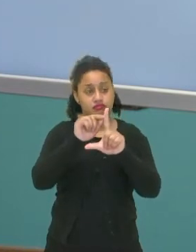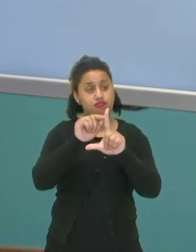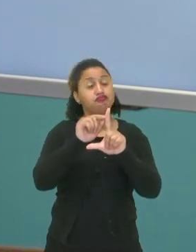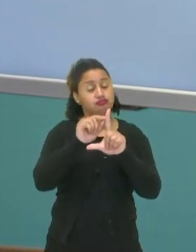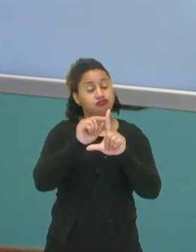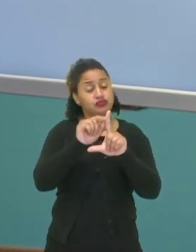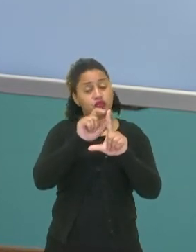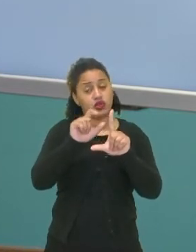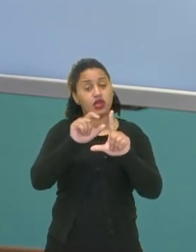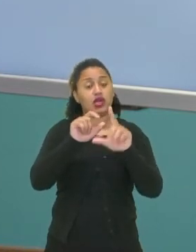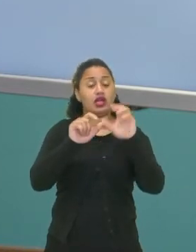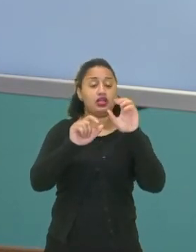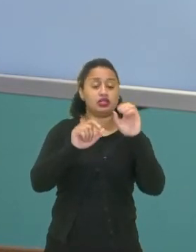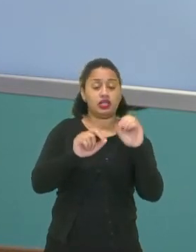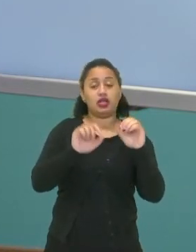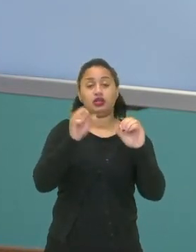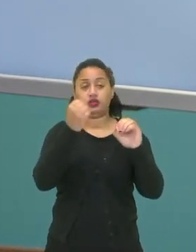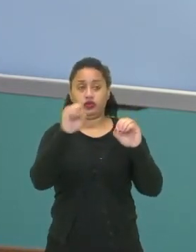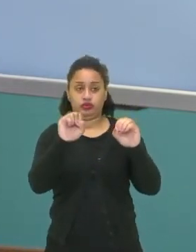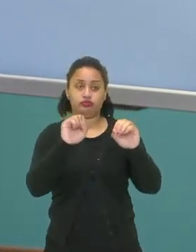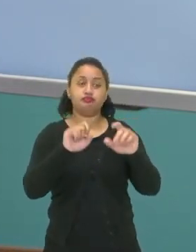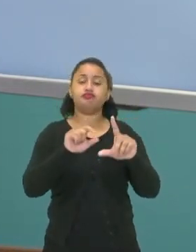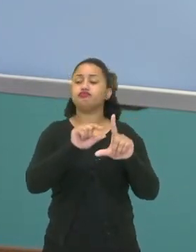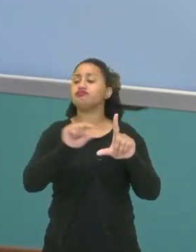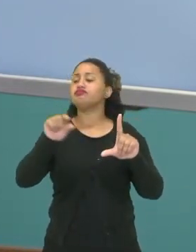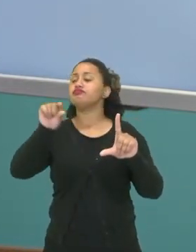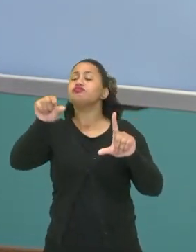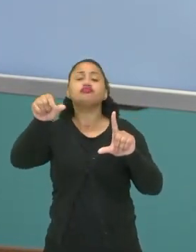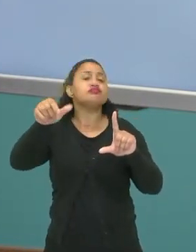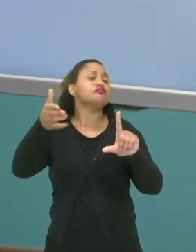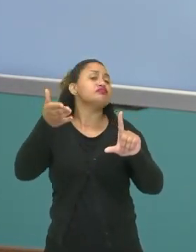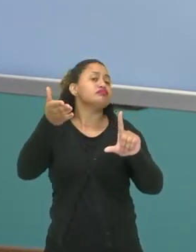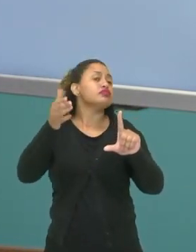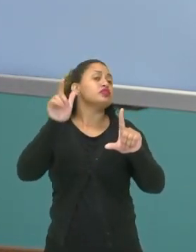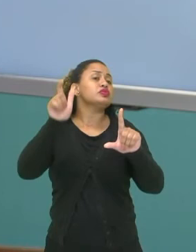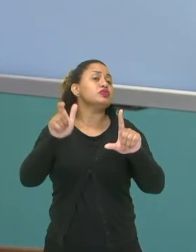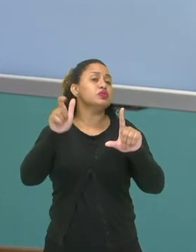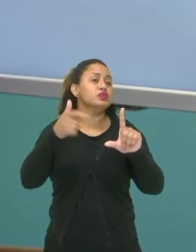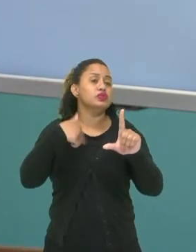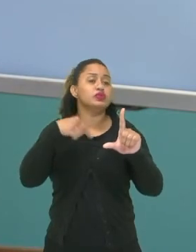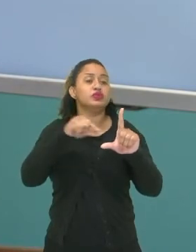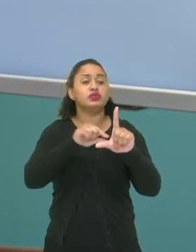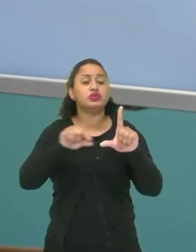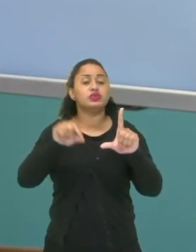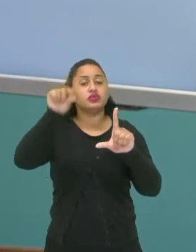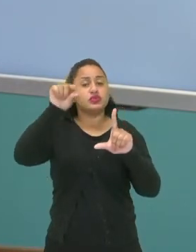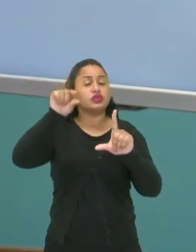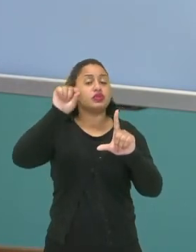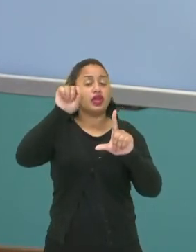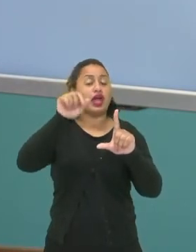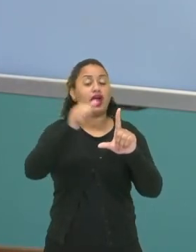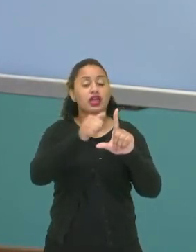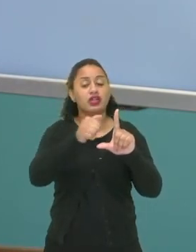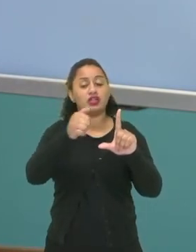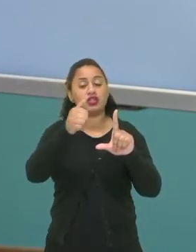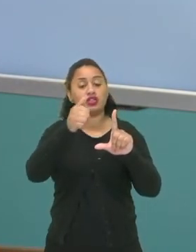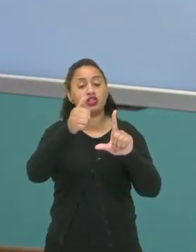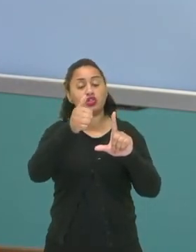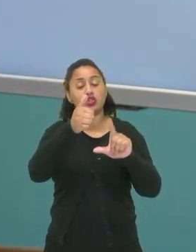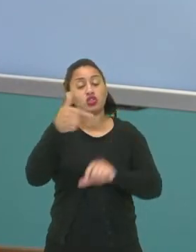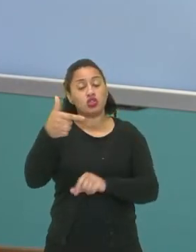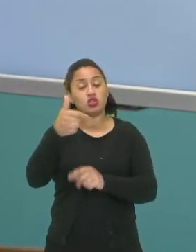posição 0 e 8. E o barco avariado aqui está na posição 12 para X